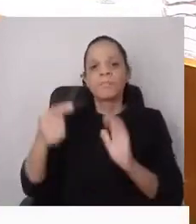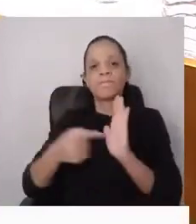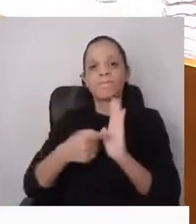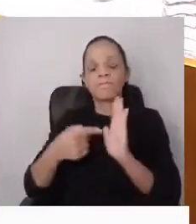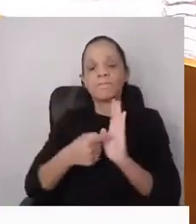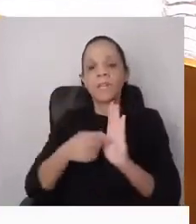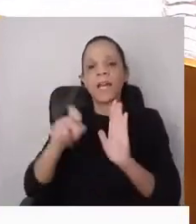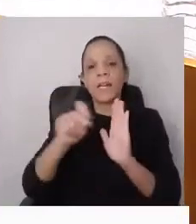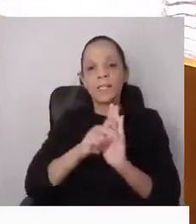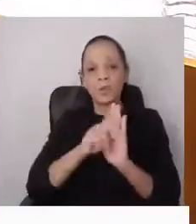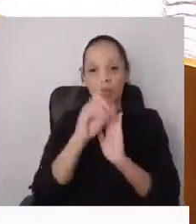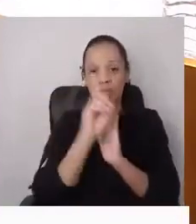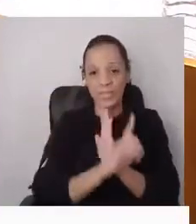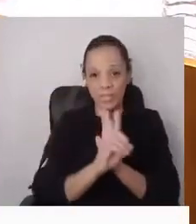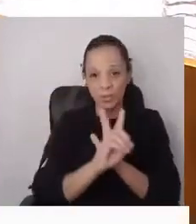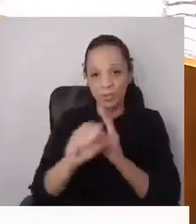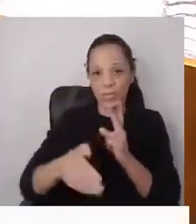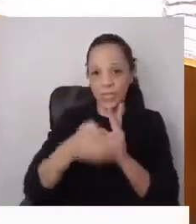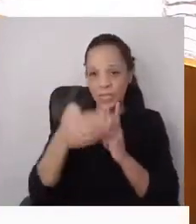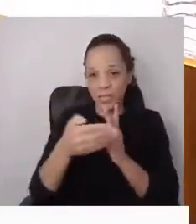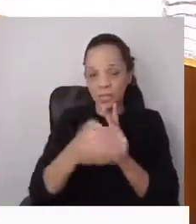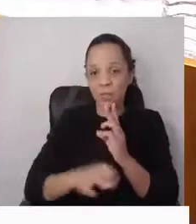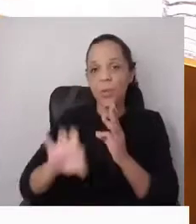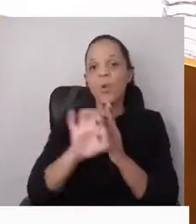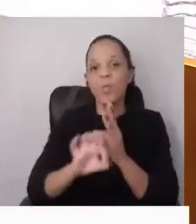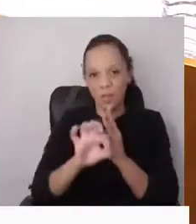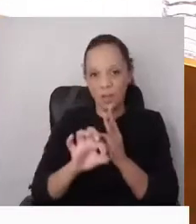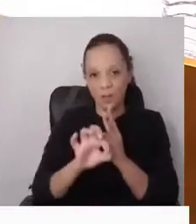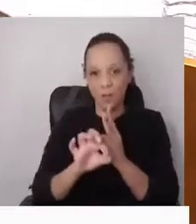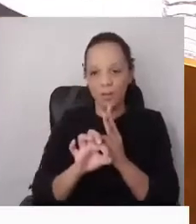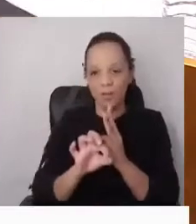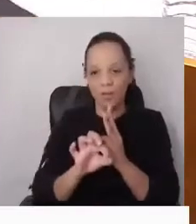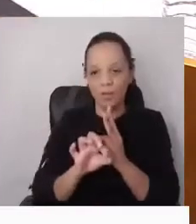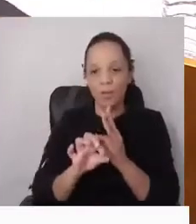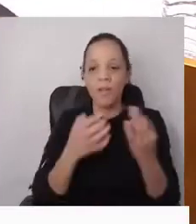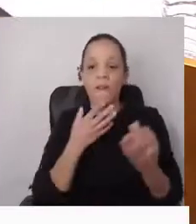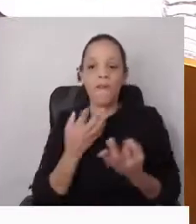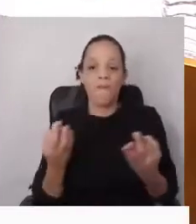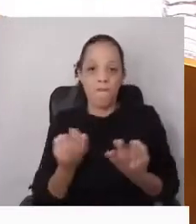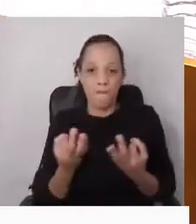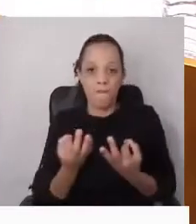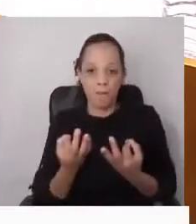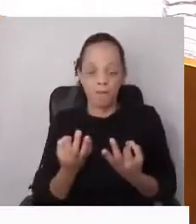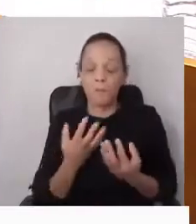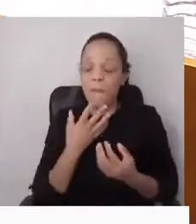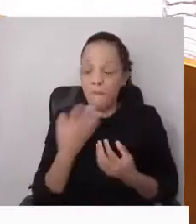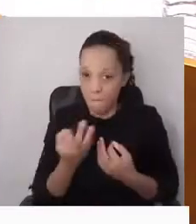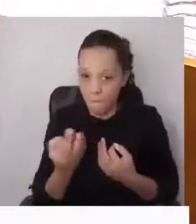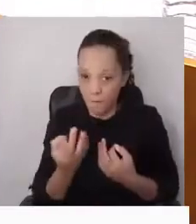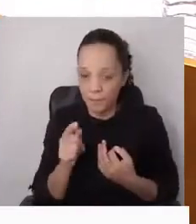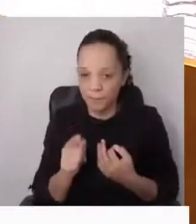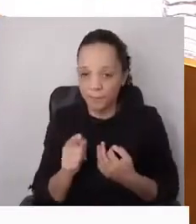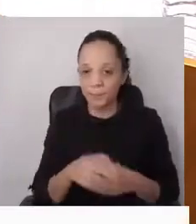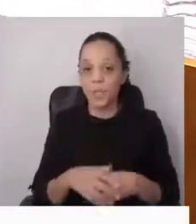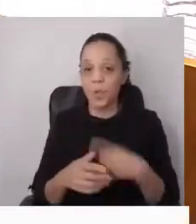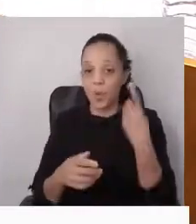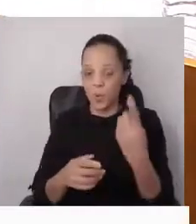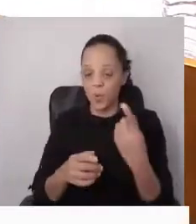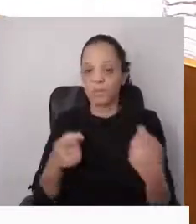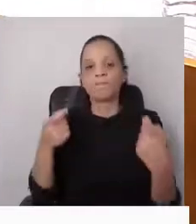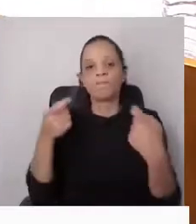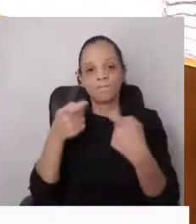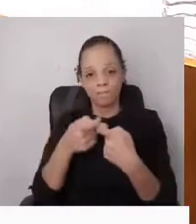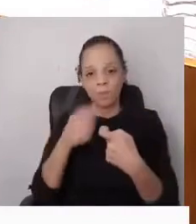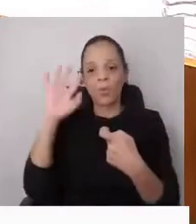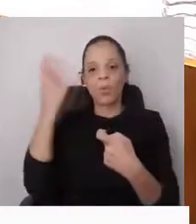6º, 7º e 8º, apesar de um deles fazer alusão, quando